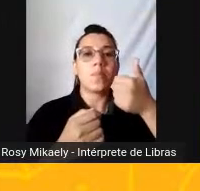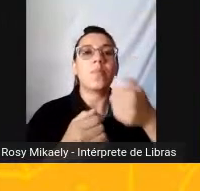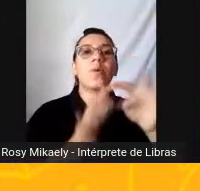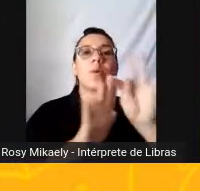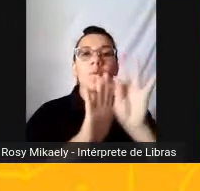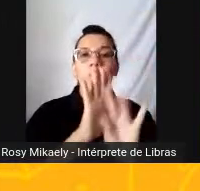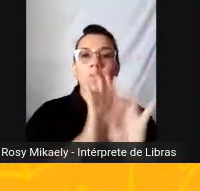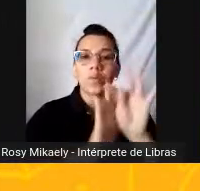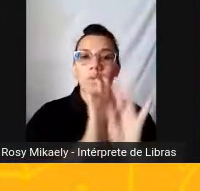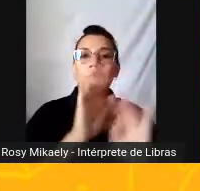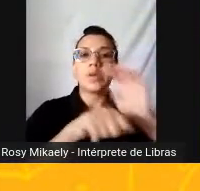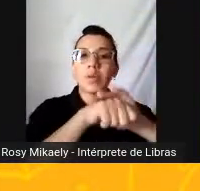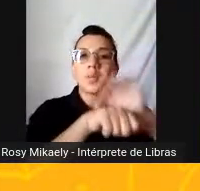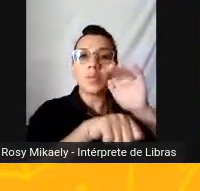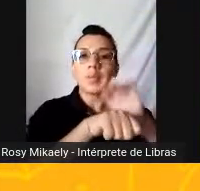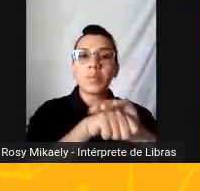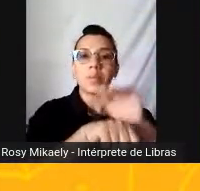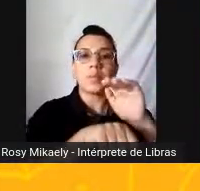naquela função.